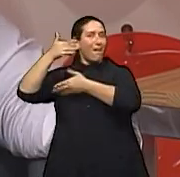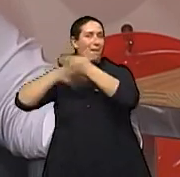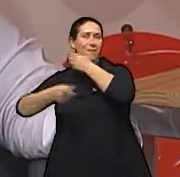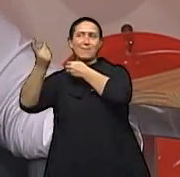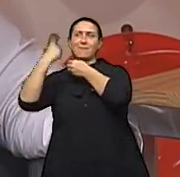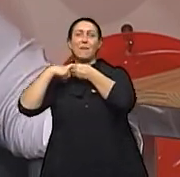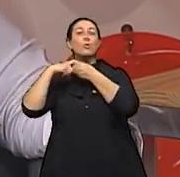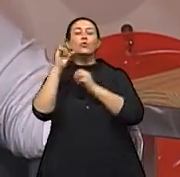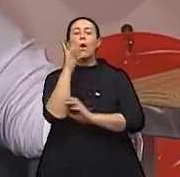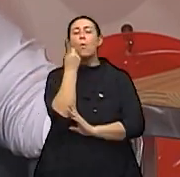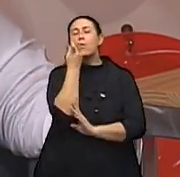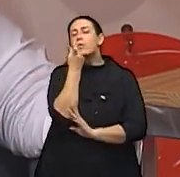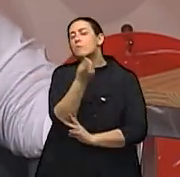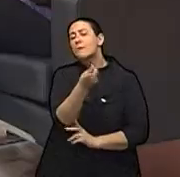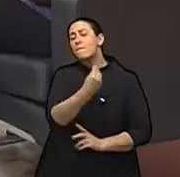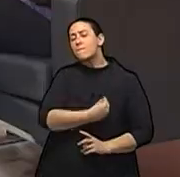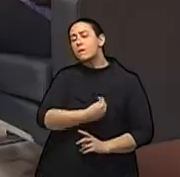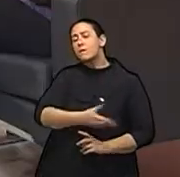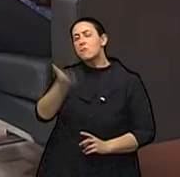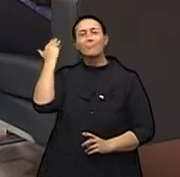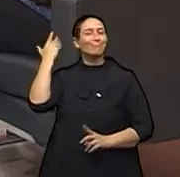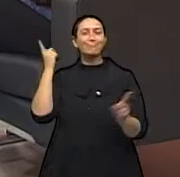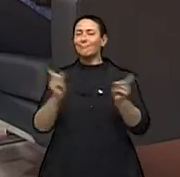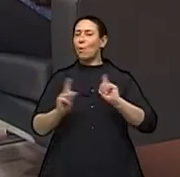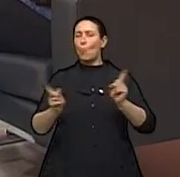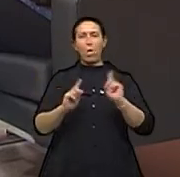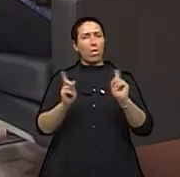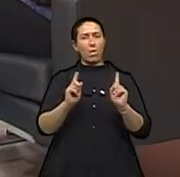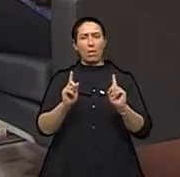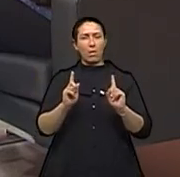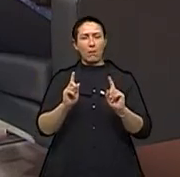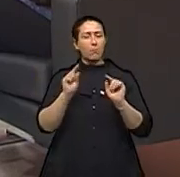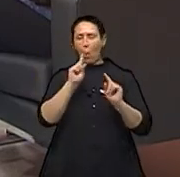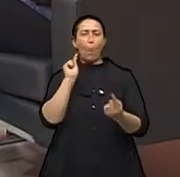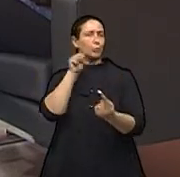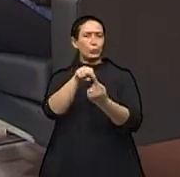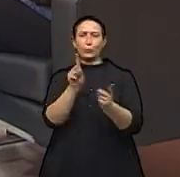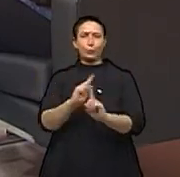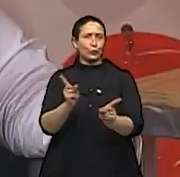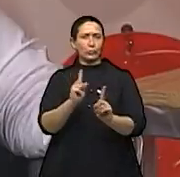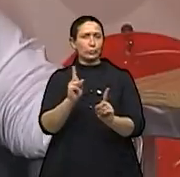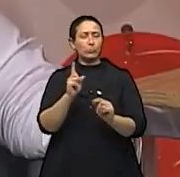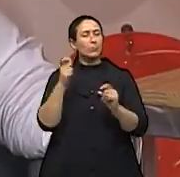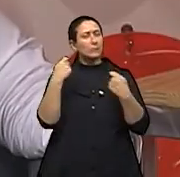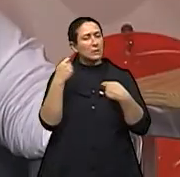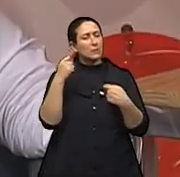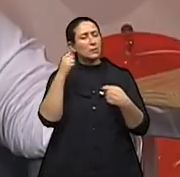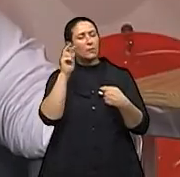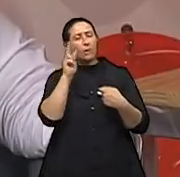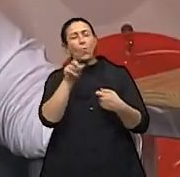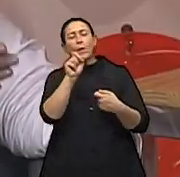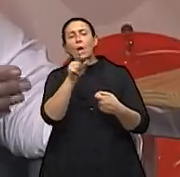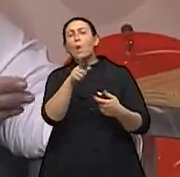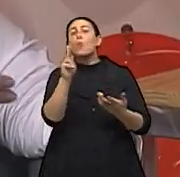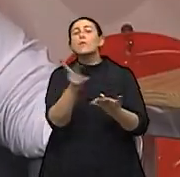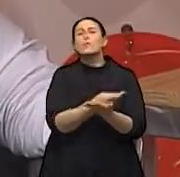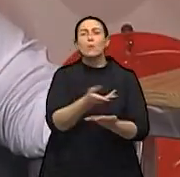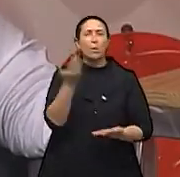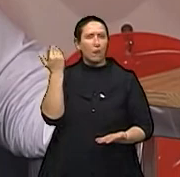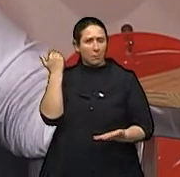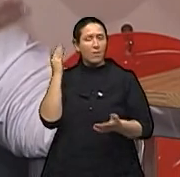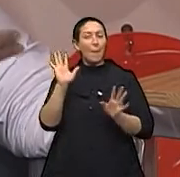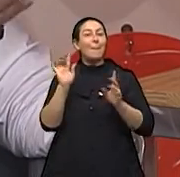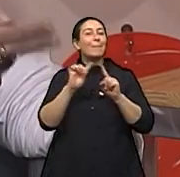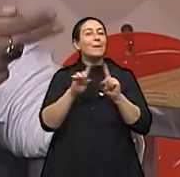curiosidade de saber, nós não temos a curiosidade, esse não é o nosso objetivo, saber o que aconteceu lá. Mas como